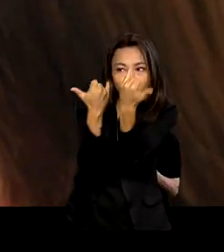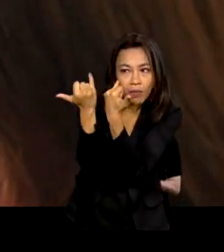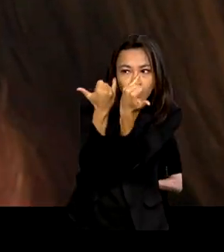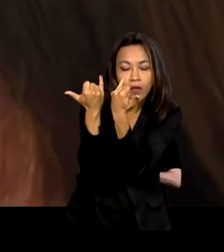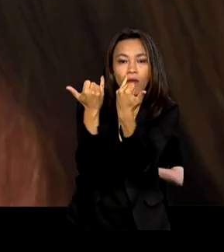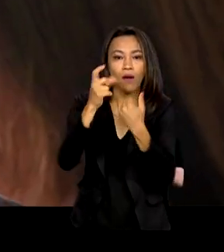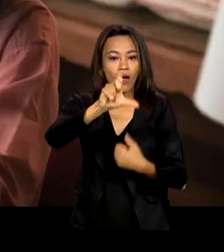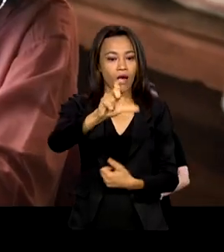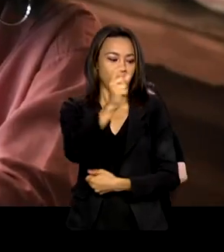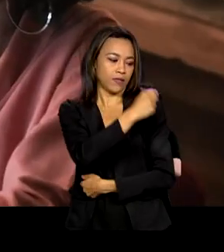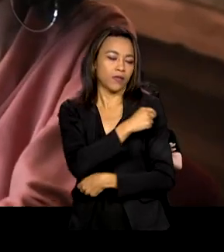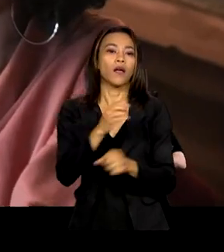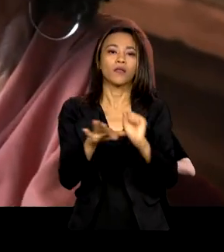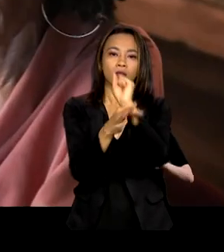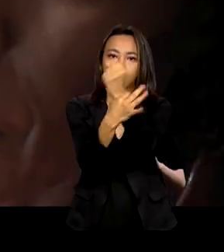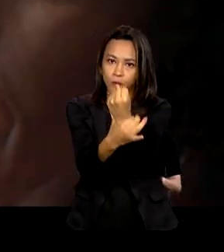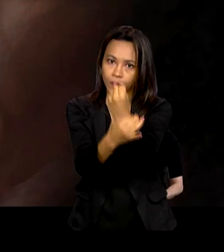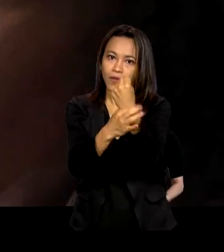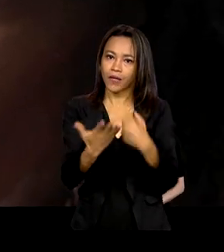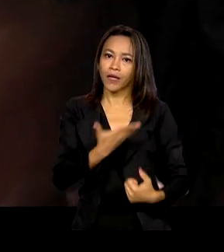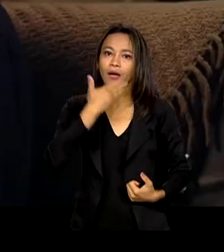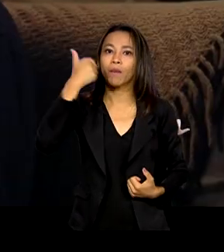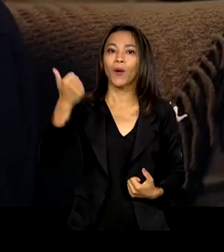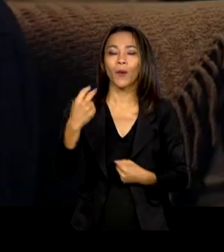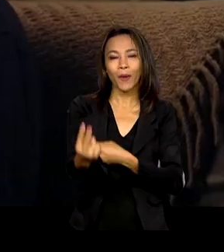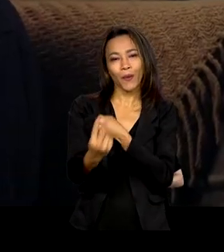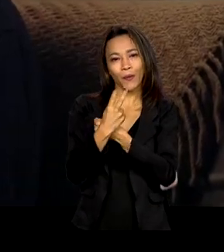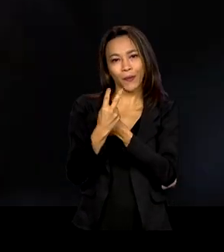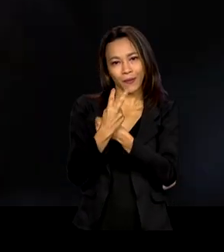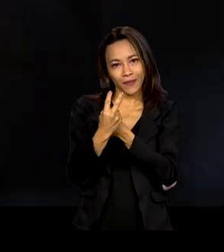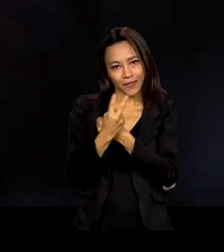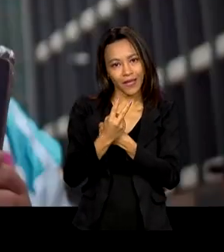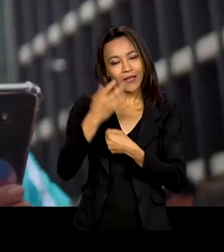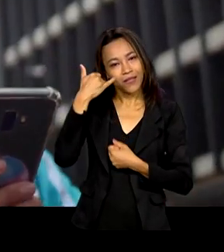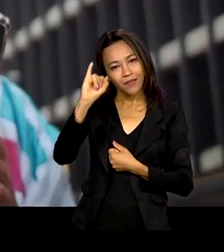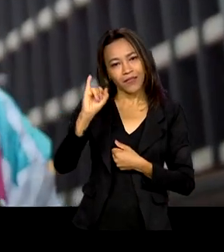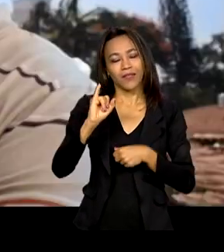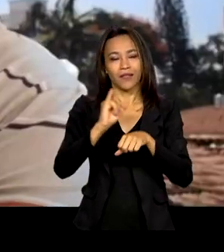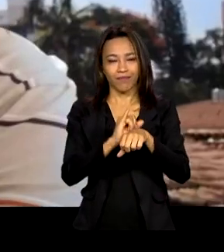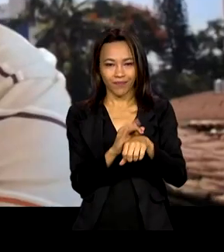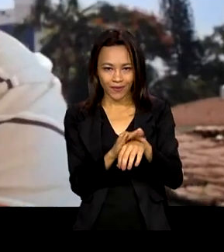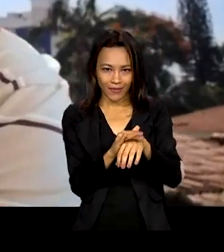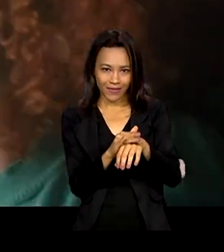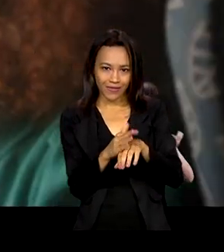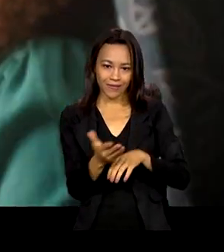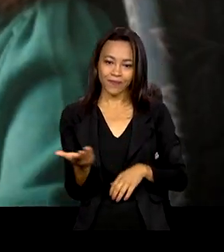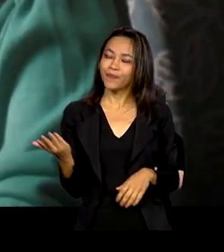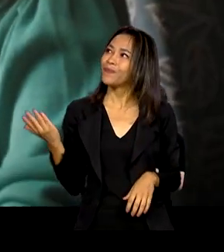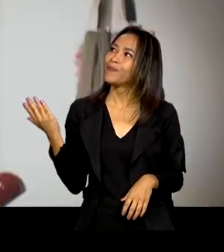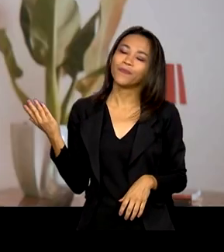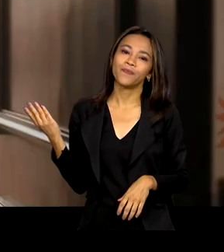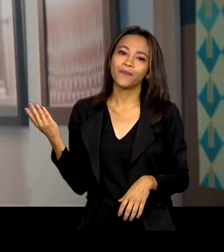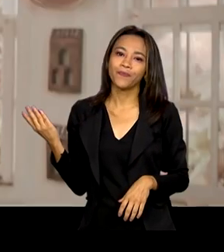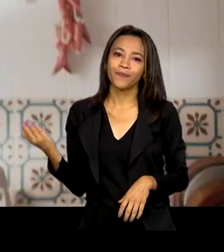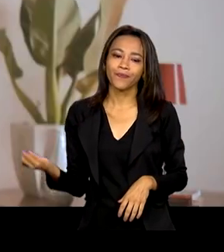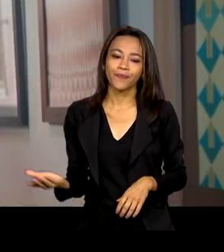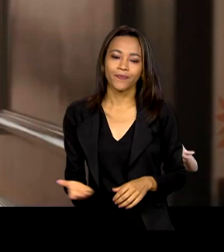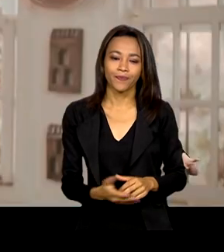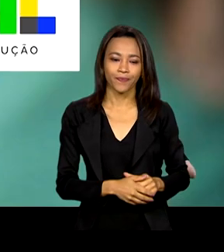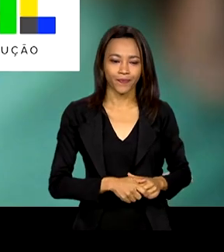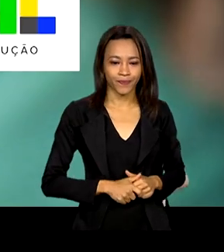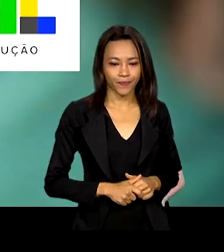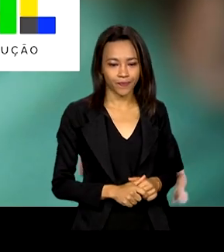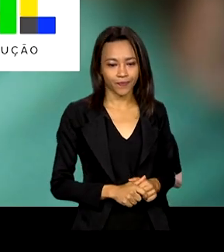contra a Covid é segura e é a melhor forma de se prevenir contra a doença. Porque quem espalha fake news, espalha destruição.